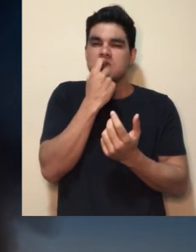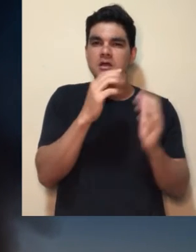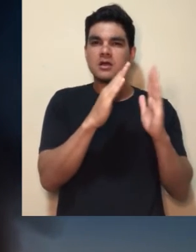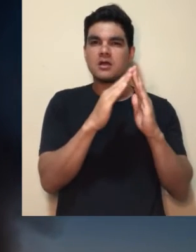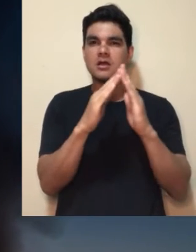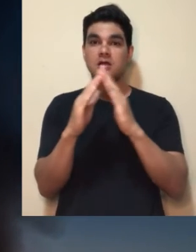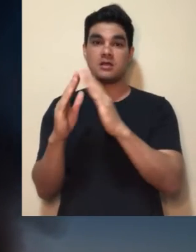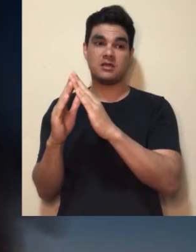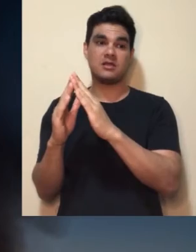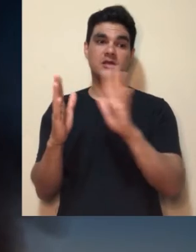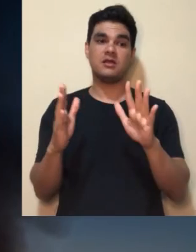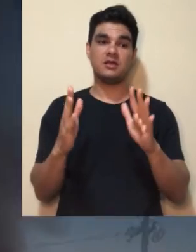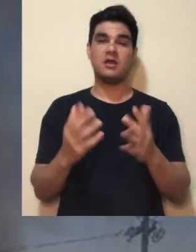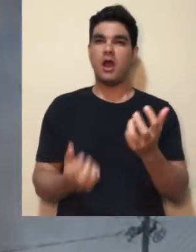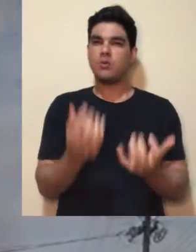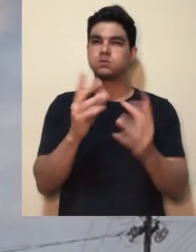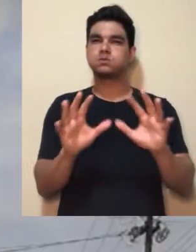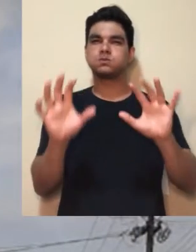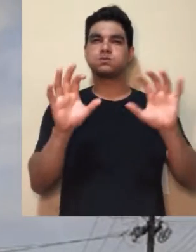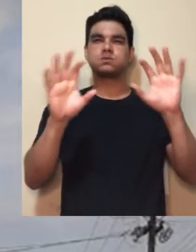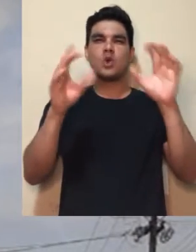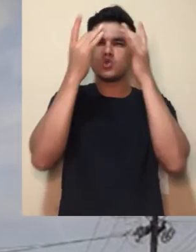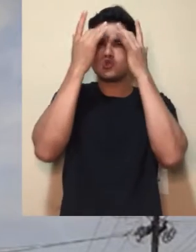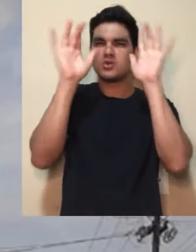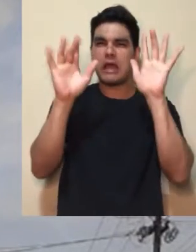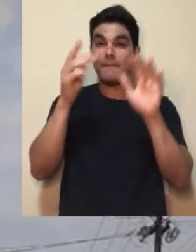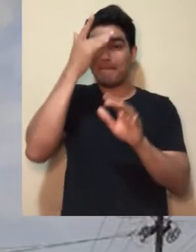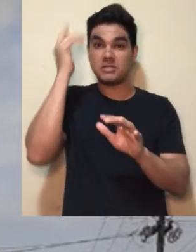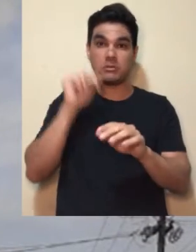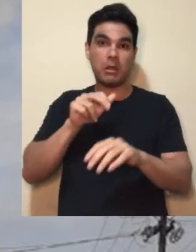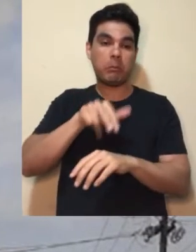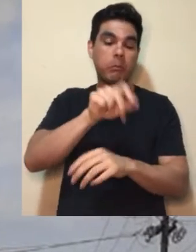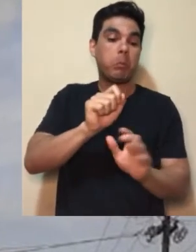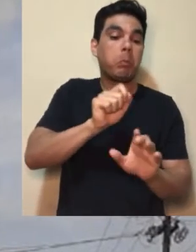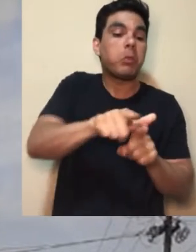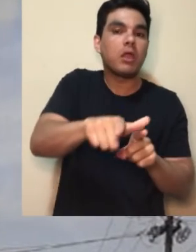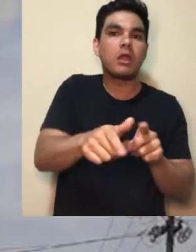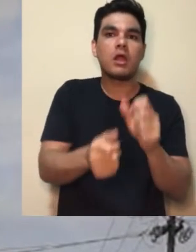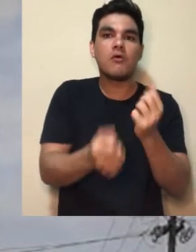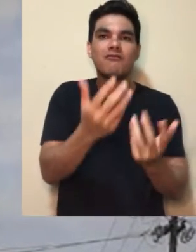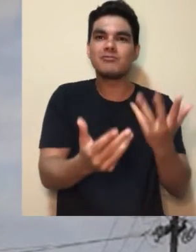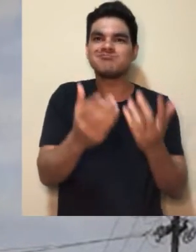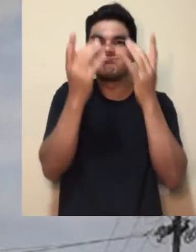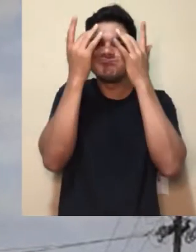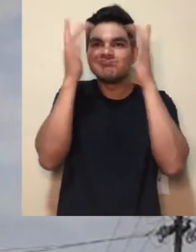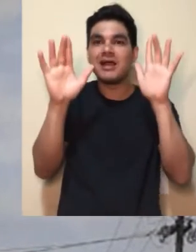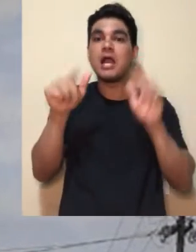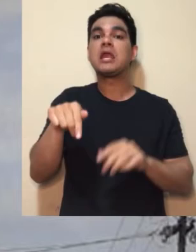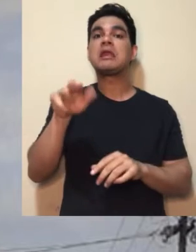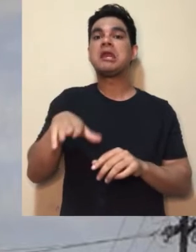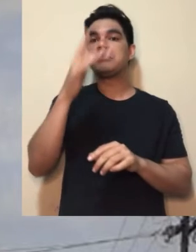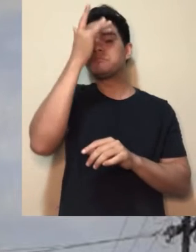o fogo chega muito próximo às casas. Vê a fumaça, ela tá subindo, nunca se sabe quem botou o fogo. Alguém vai lá